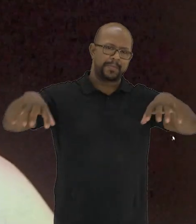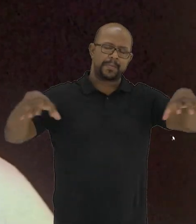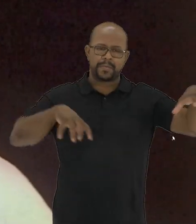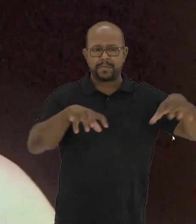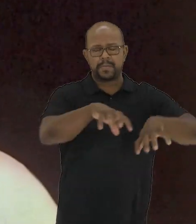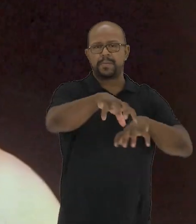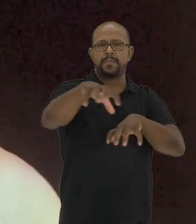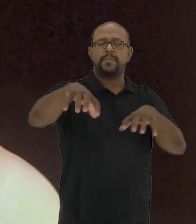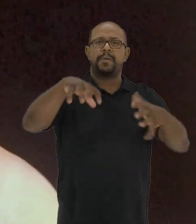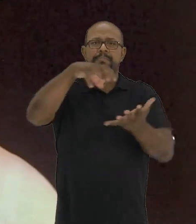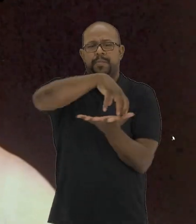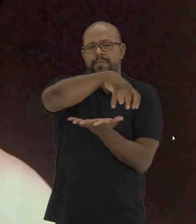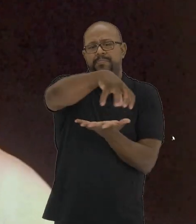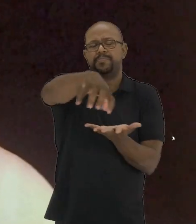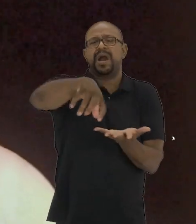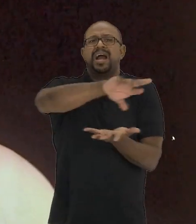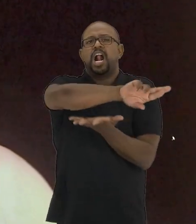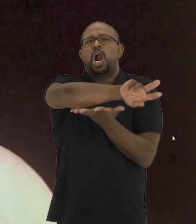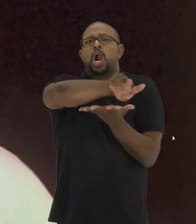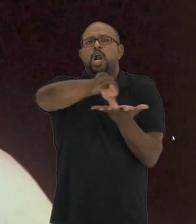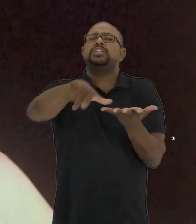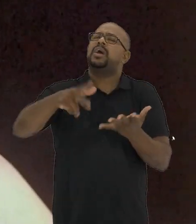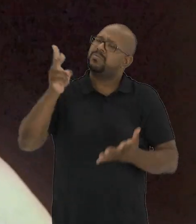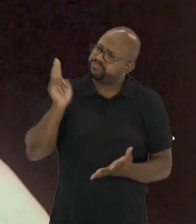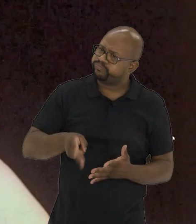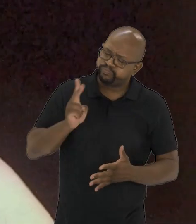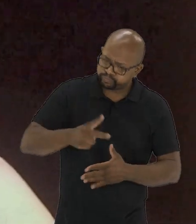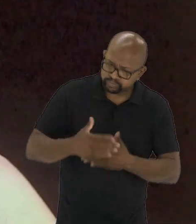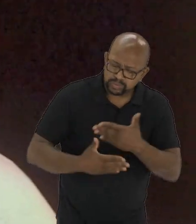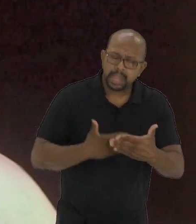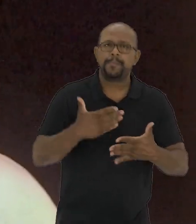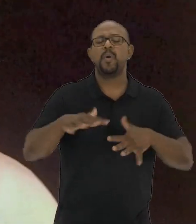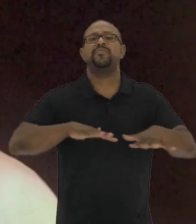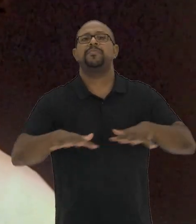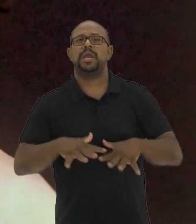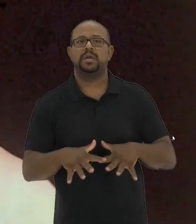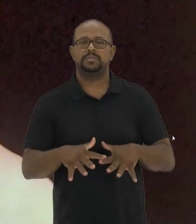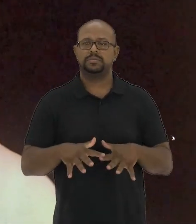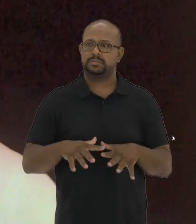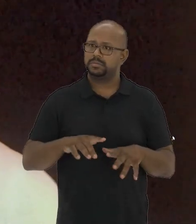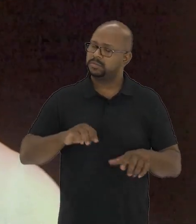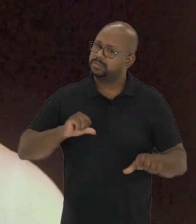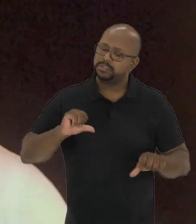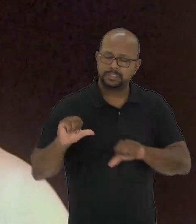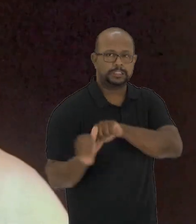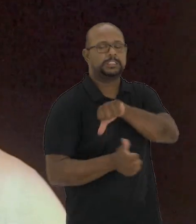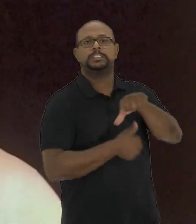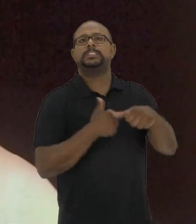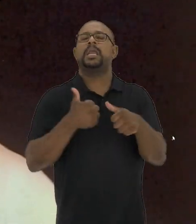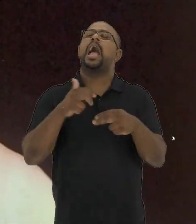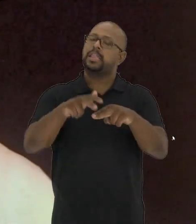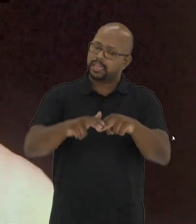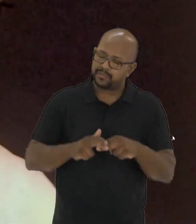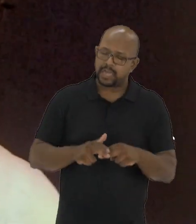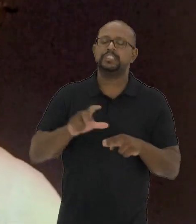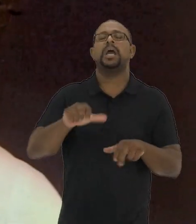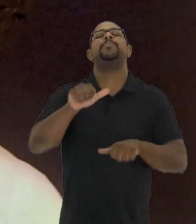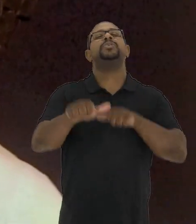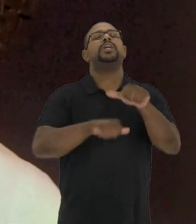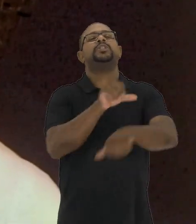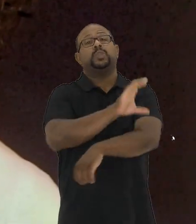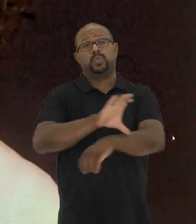configurações que se desdobram, que estão constantemente em movimento, que se ritualizam, que se